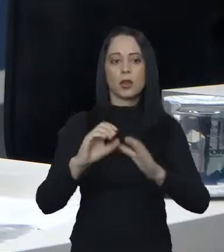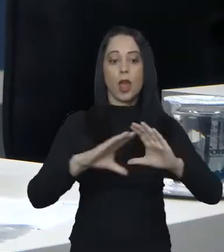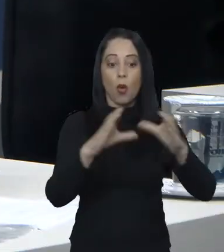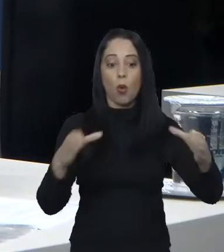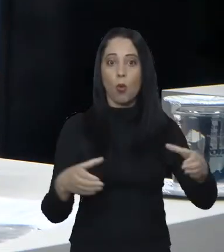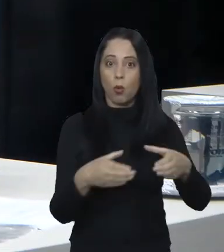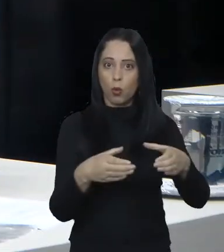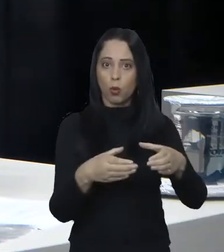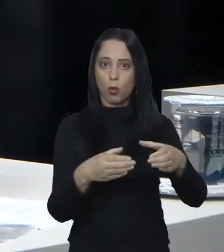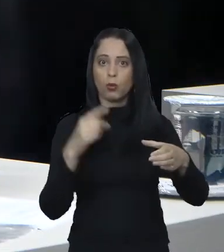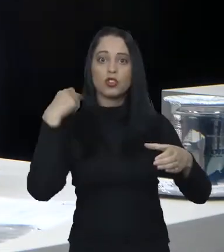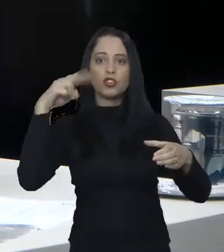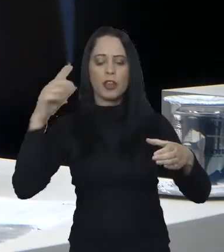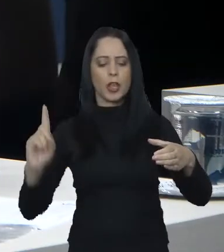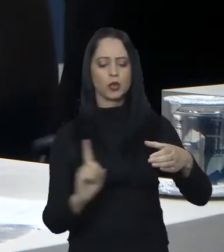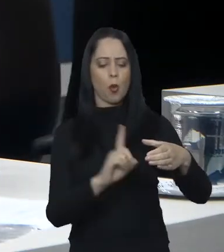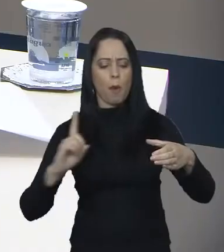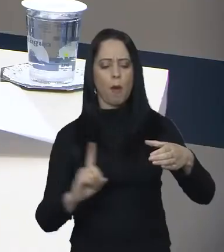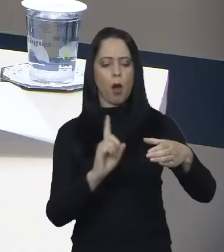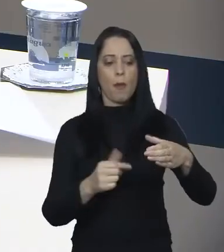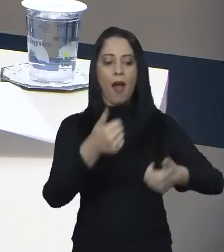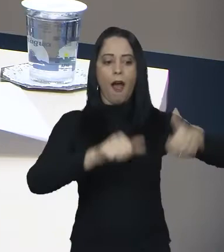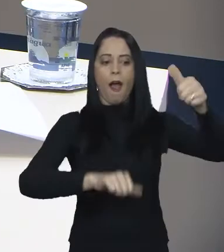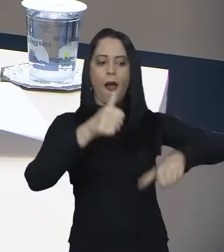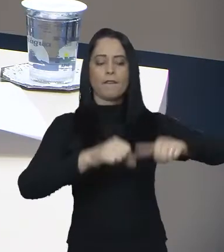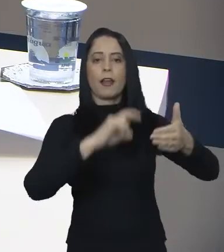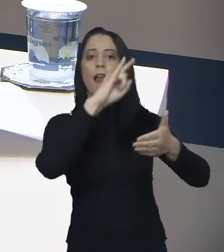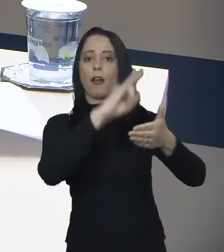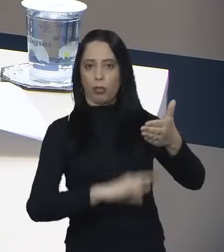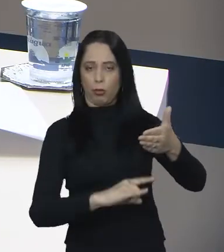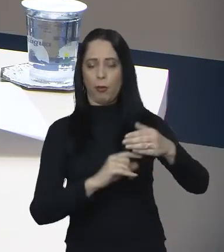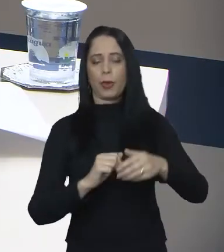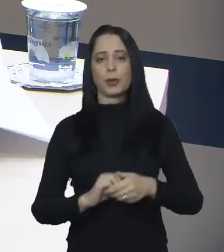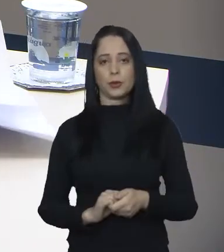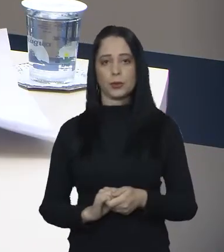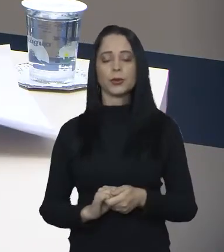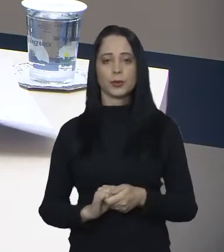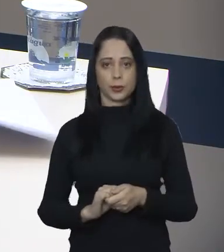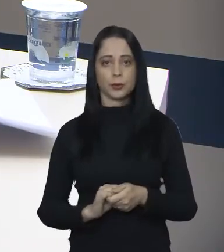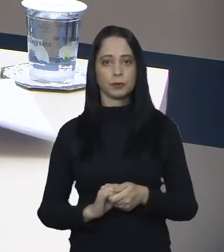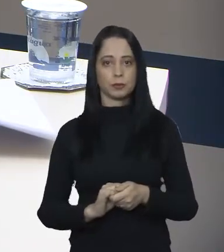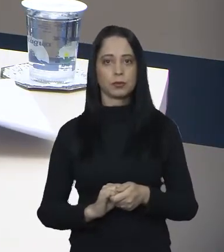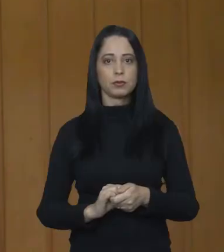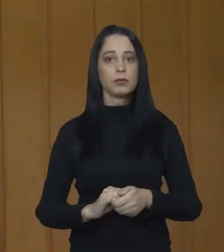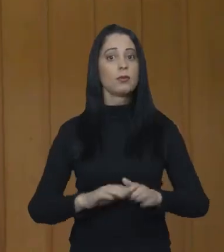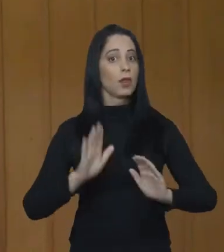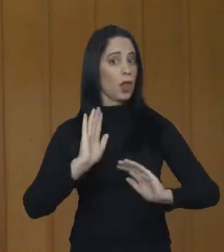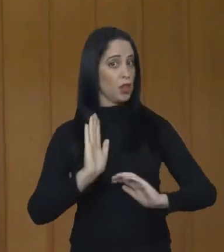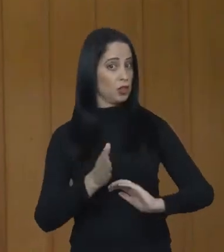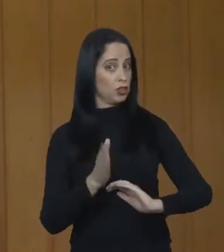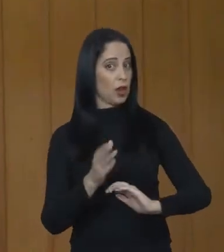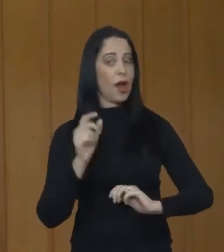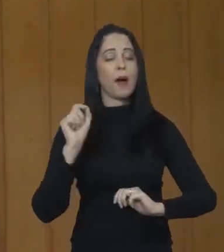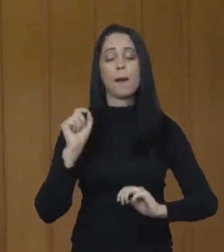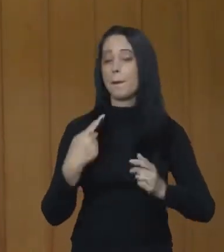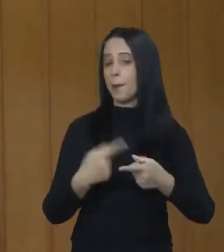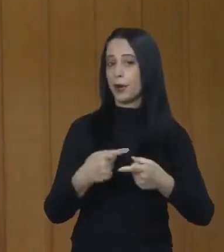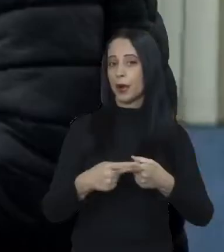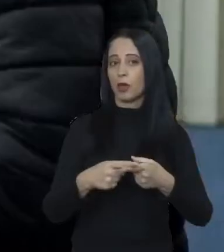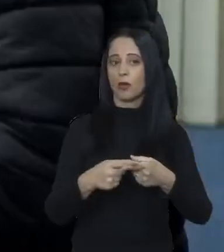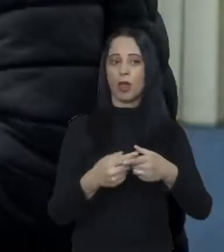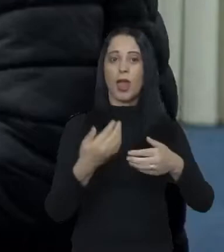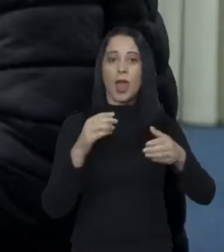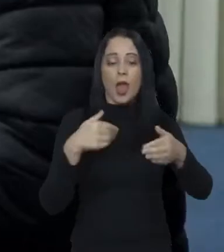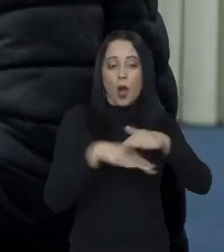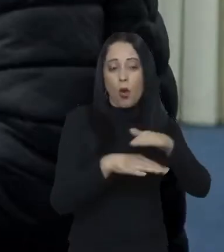Setorial de Avaliação de Documentos na Câmara, a ser composto pelo Quadro de Servidores do Legislativo. A medida adequa à estrutura